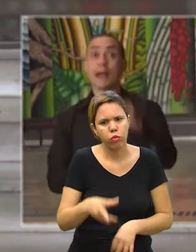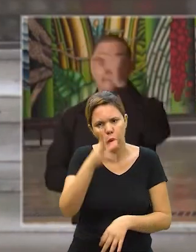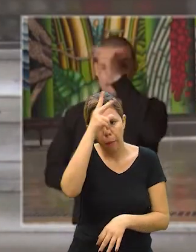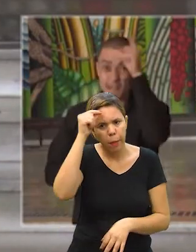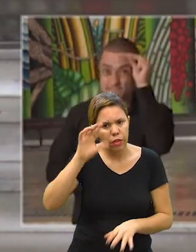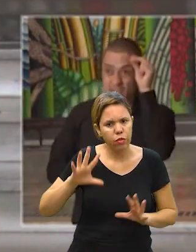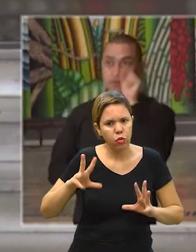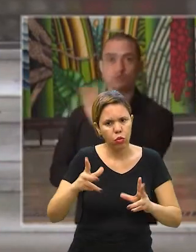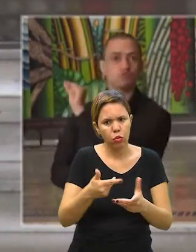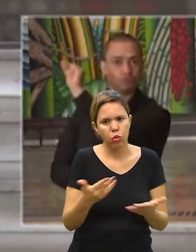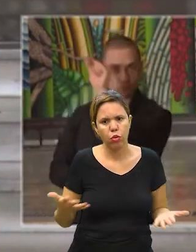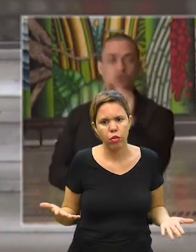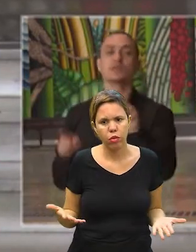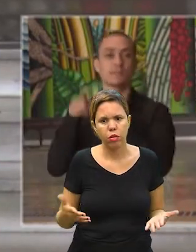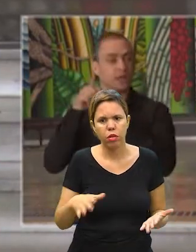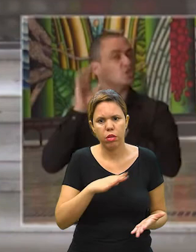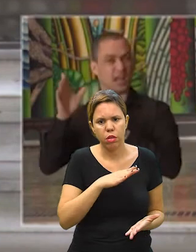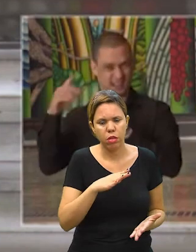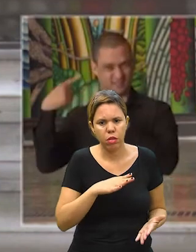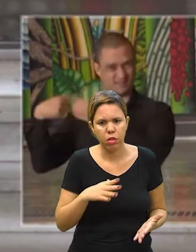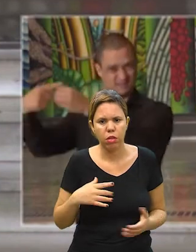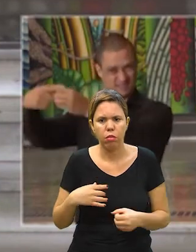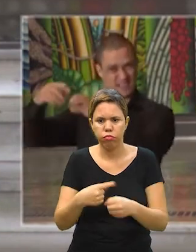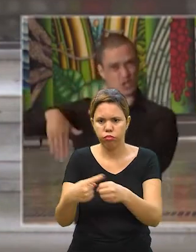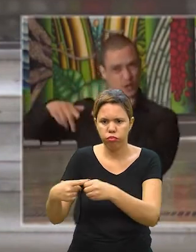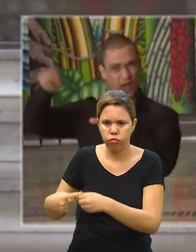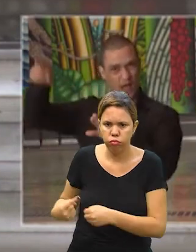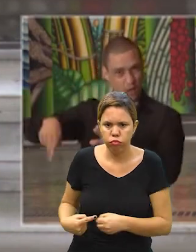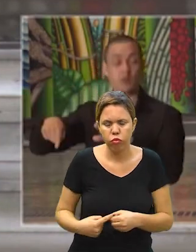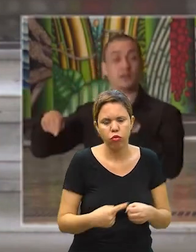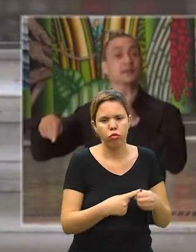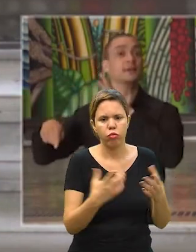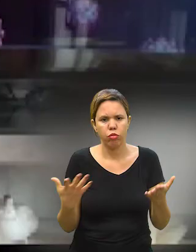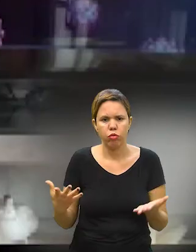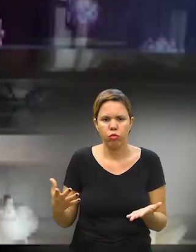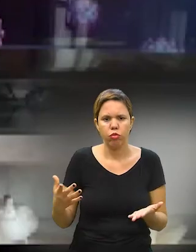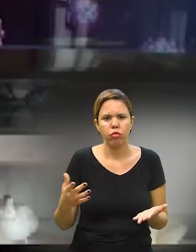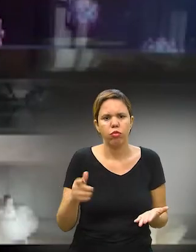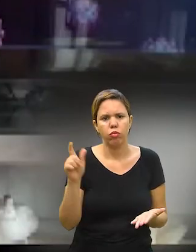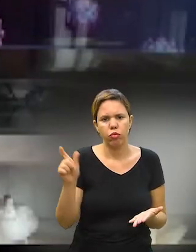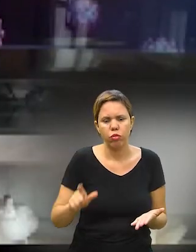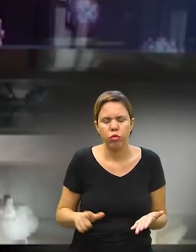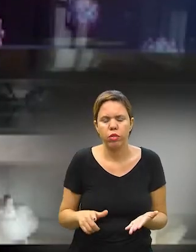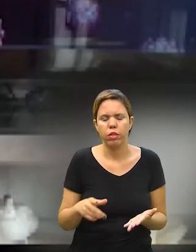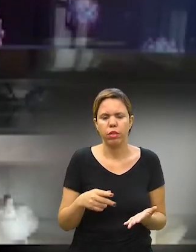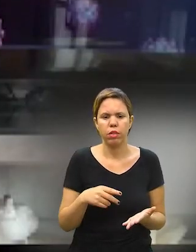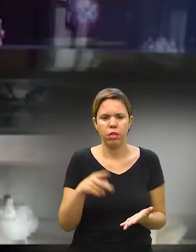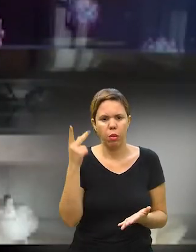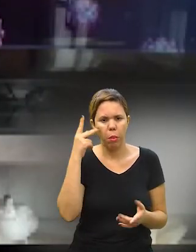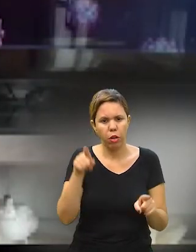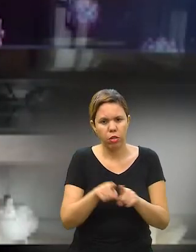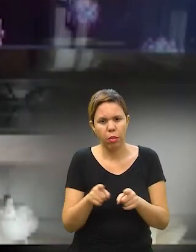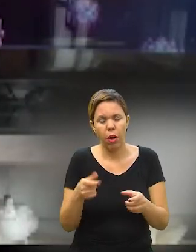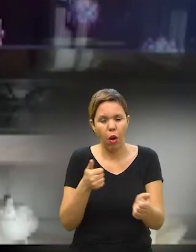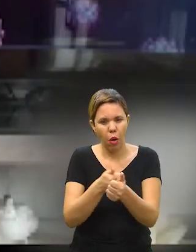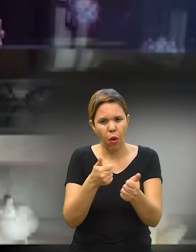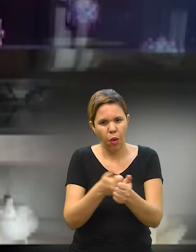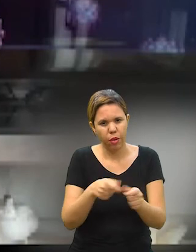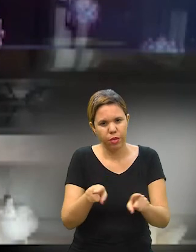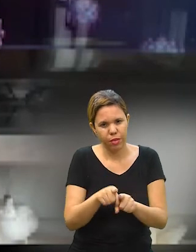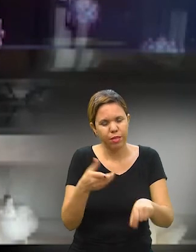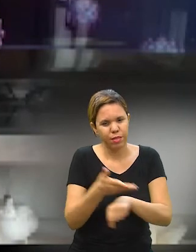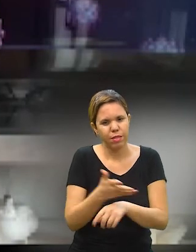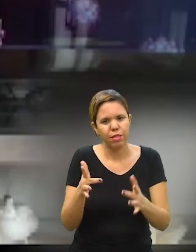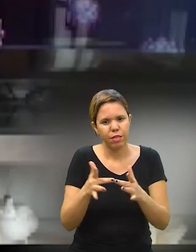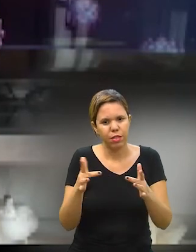prefeitos e prefeitas das cidades do litoral do estado de São Paulo. Acompanhe os nossos boletins informativos. Você